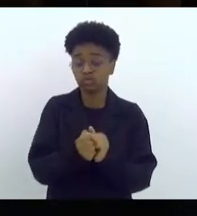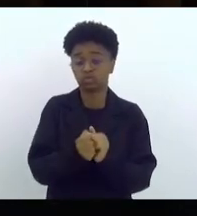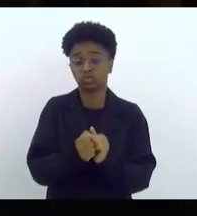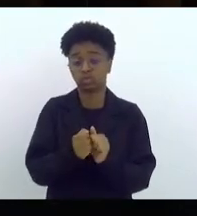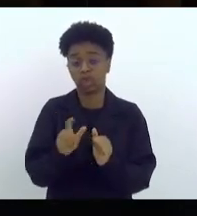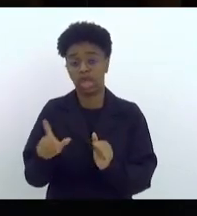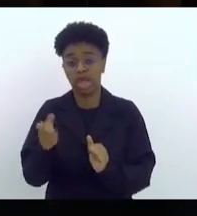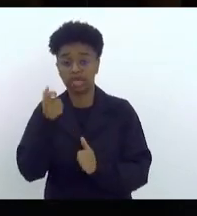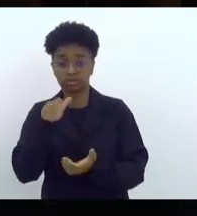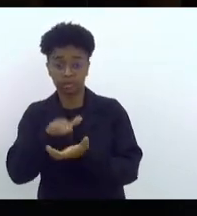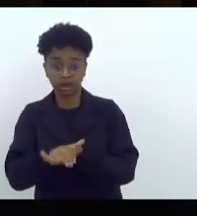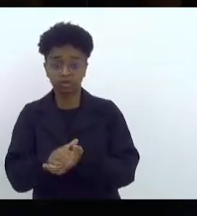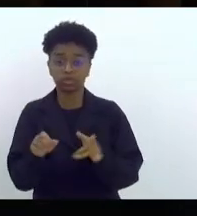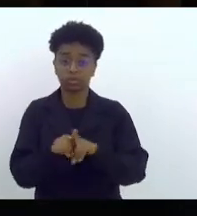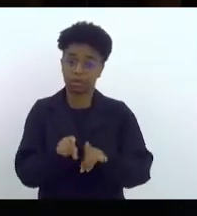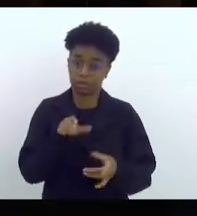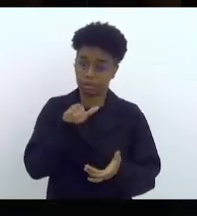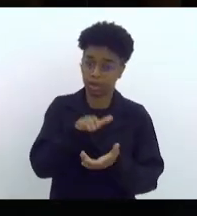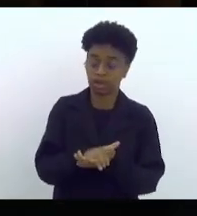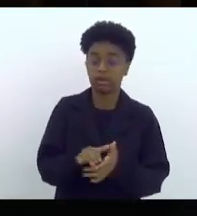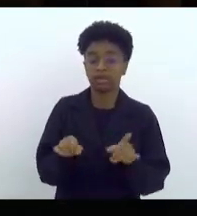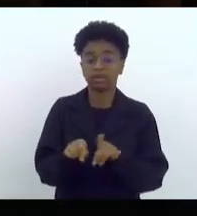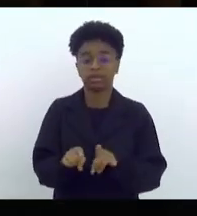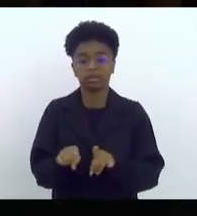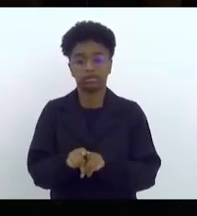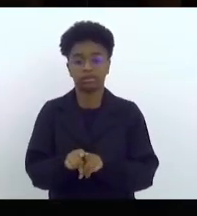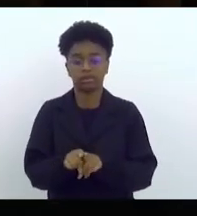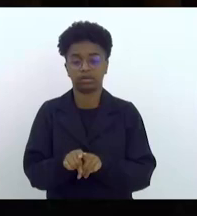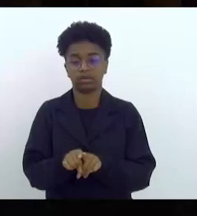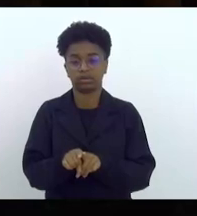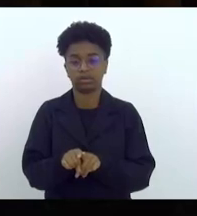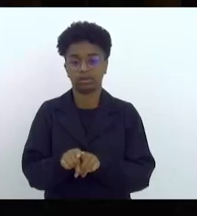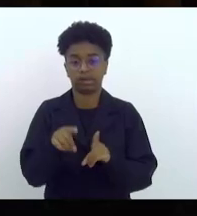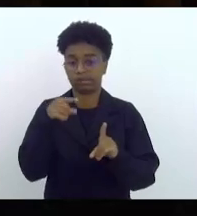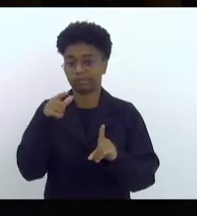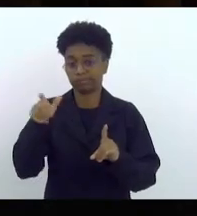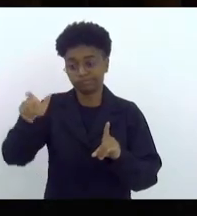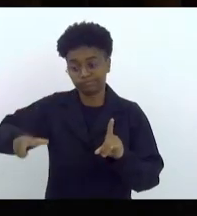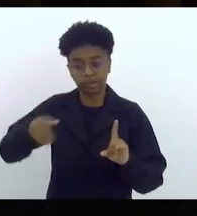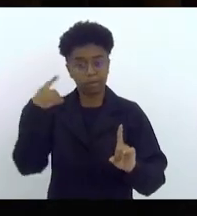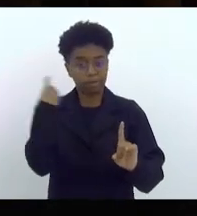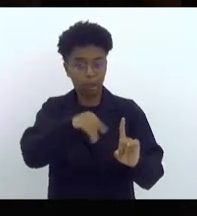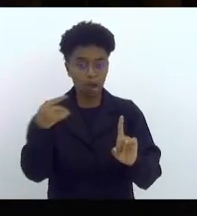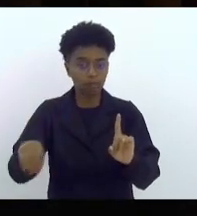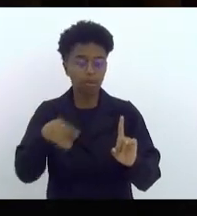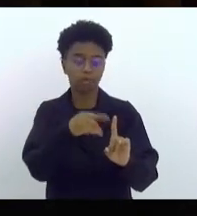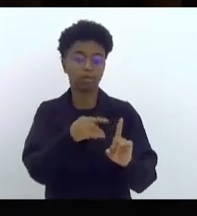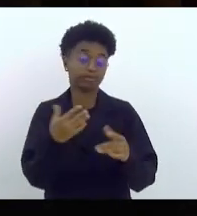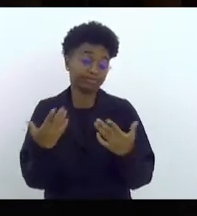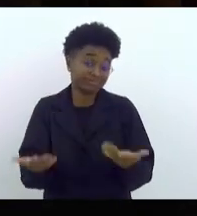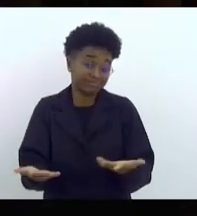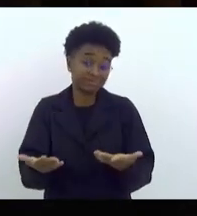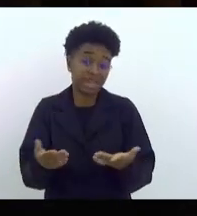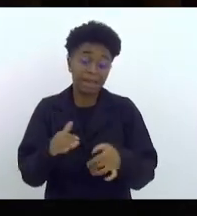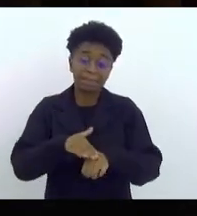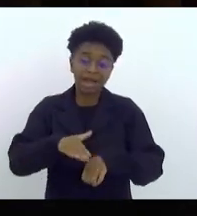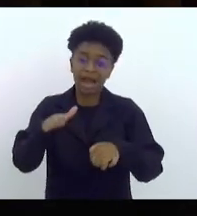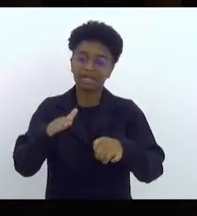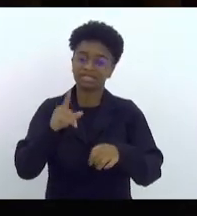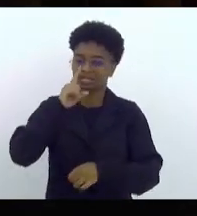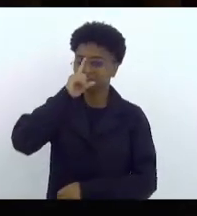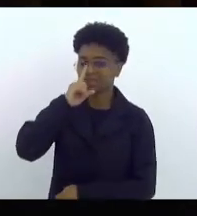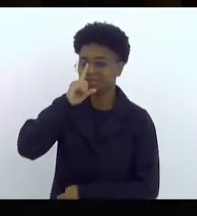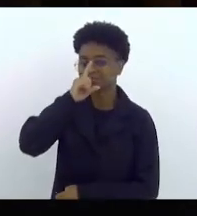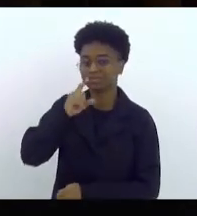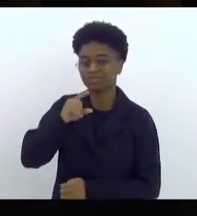e ex-companheiros, inclusive, os seus violadores, digamos assim, e ficaram mais expostas